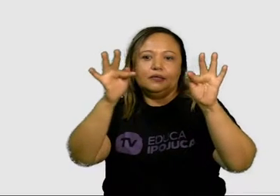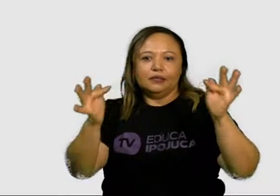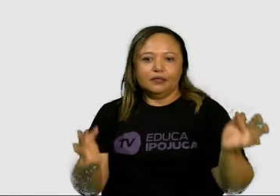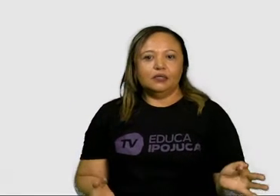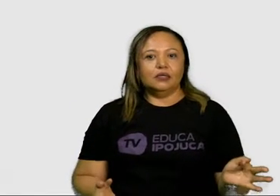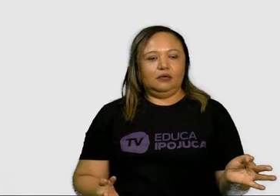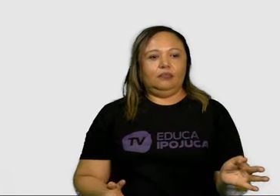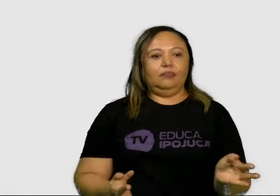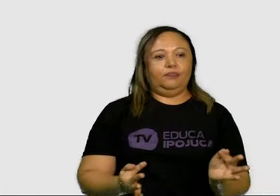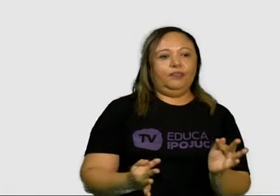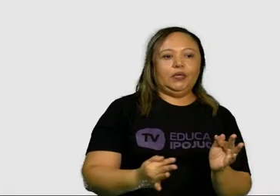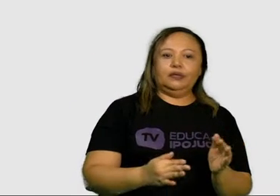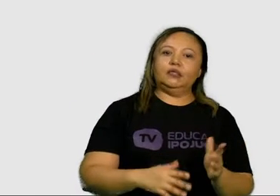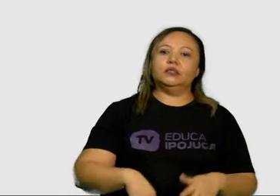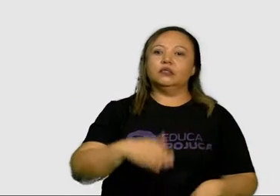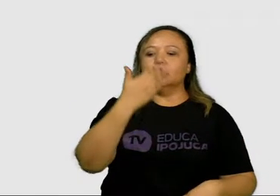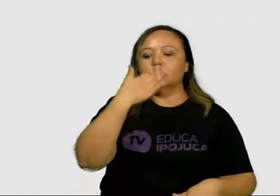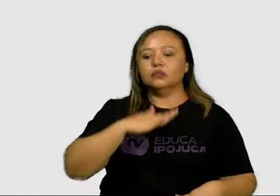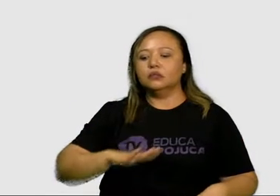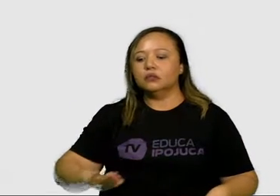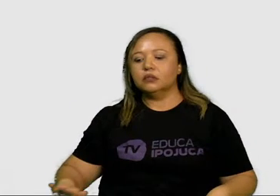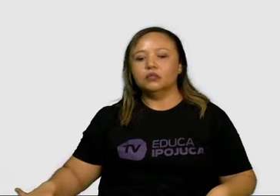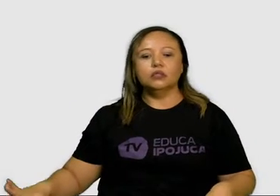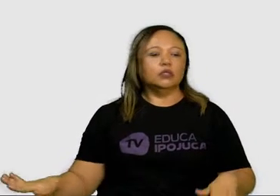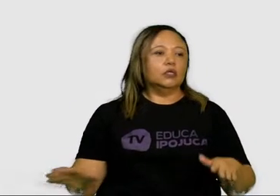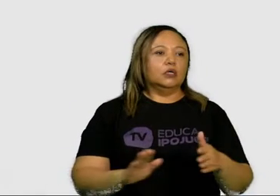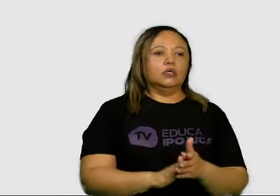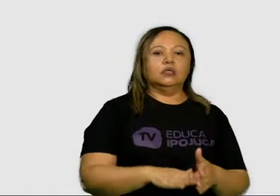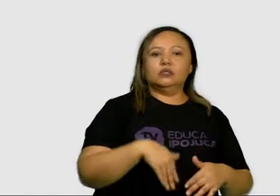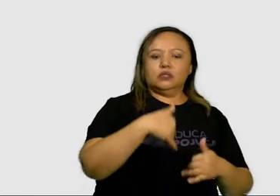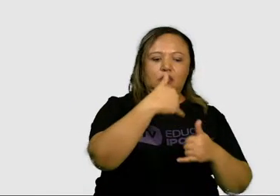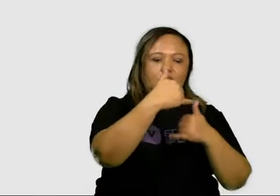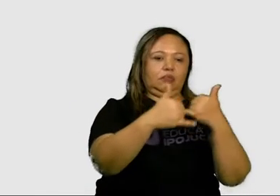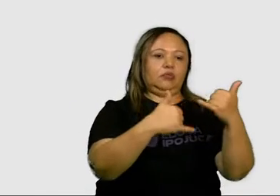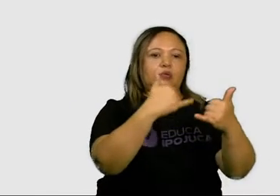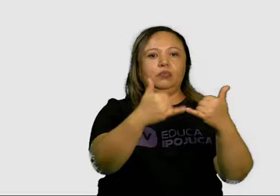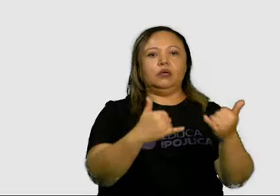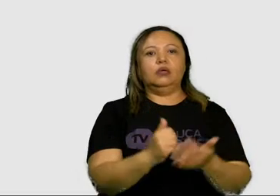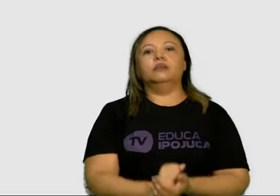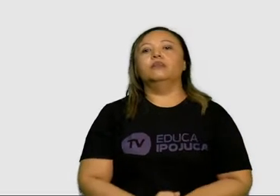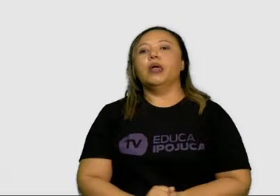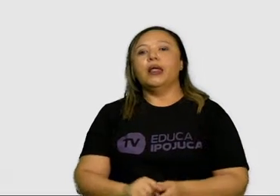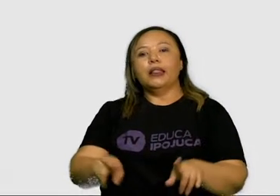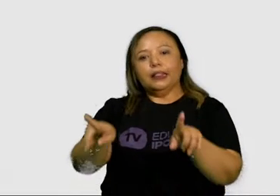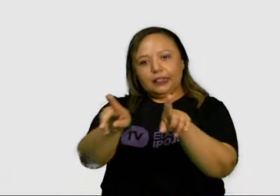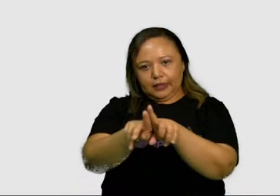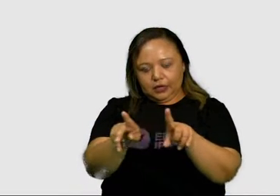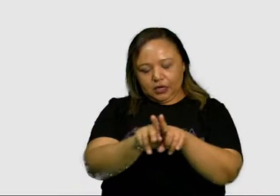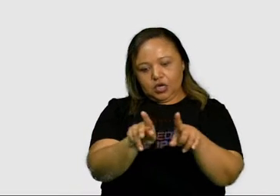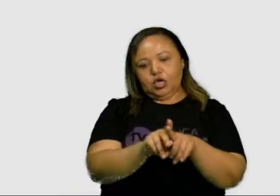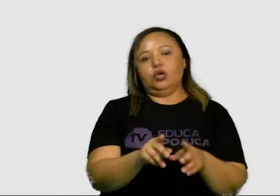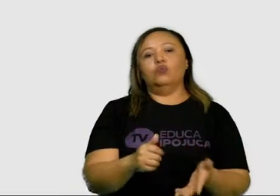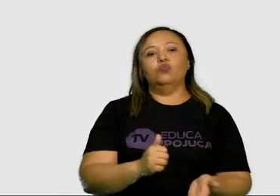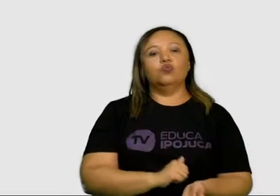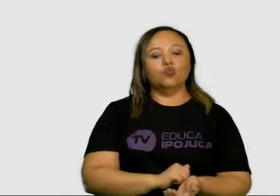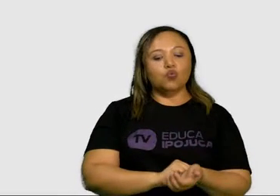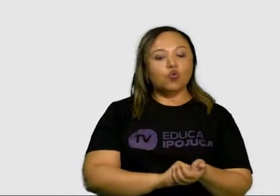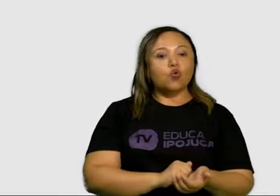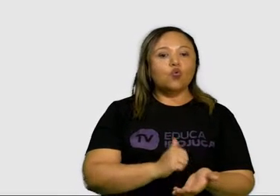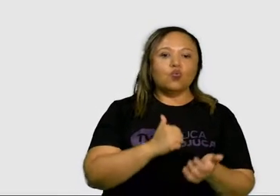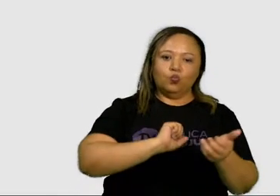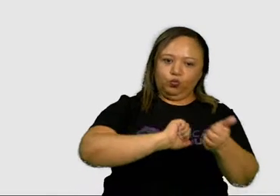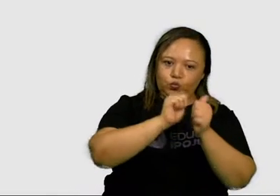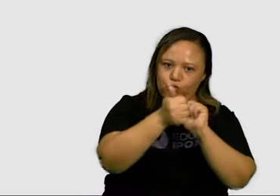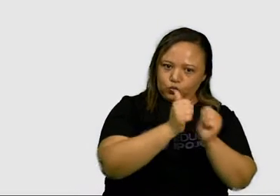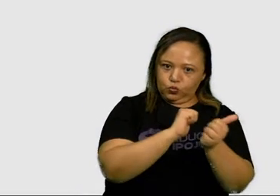trazer aqui o PES, Pro Evolution Soccer, o LOL, o Free Fire e o Call of Duty. Os jogos teatrais,